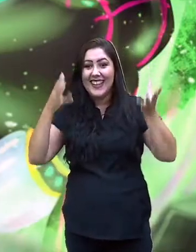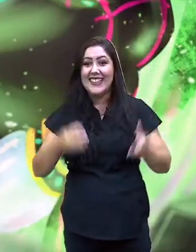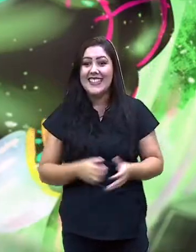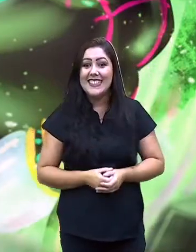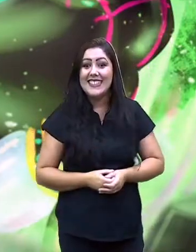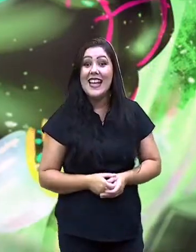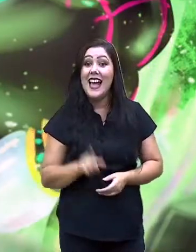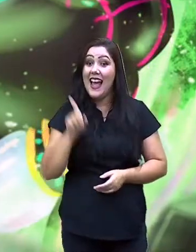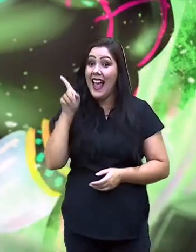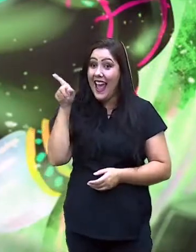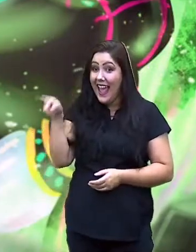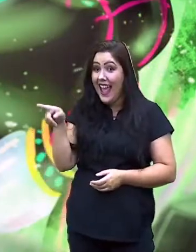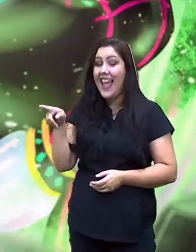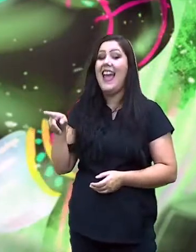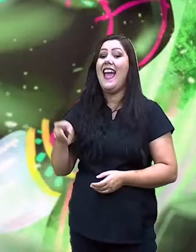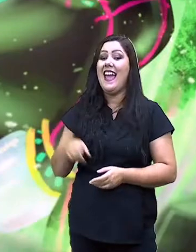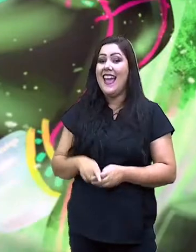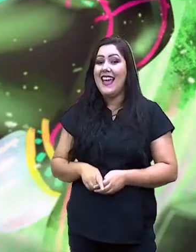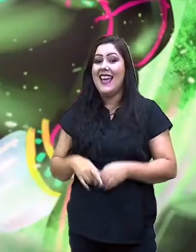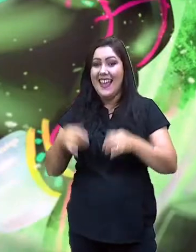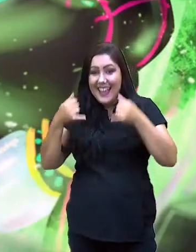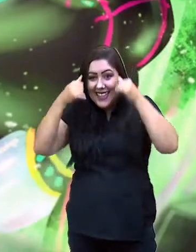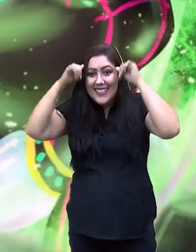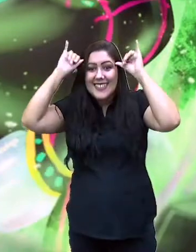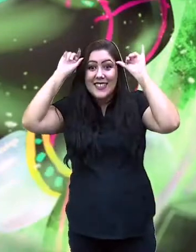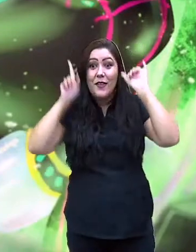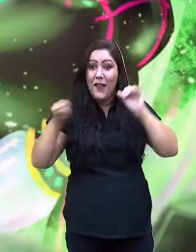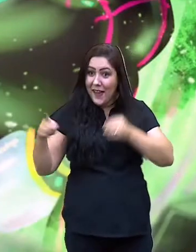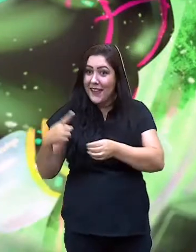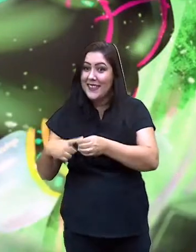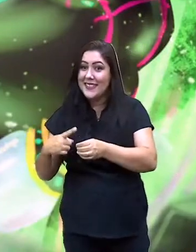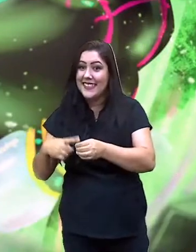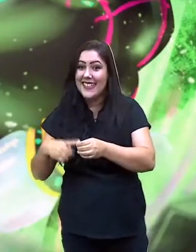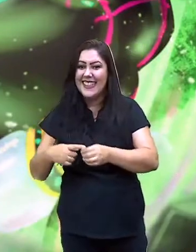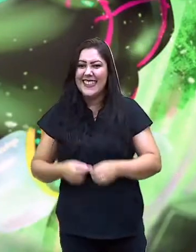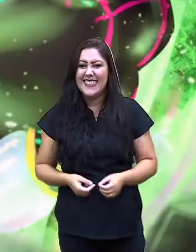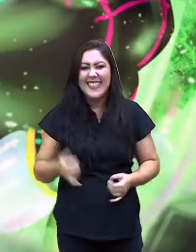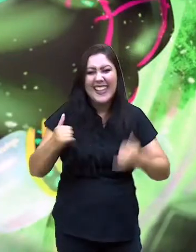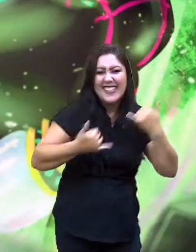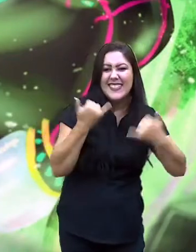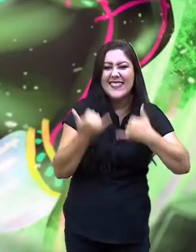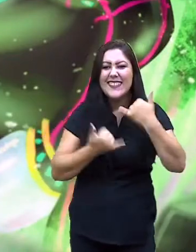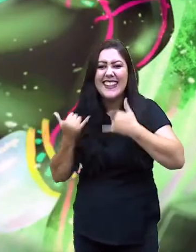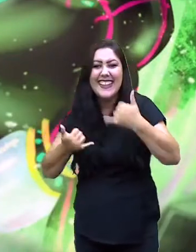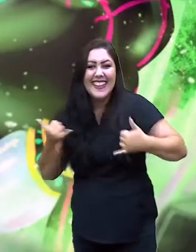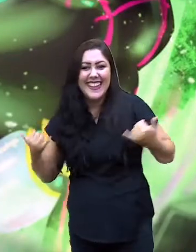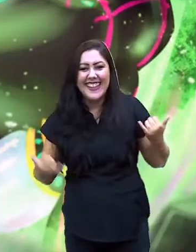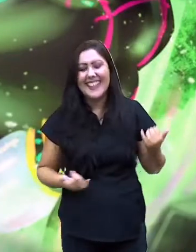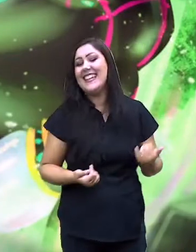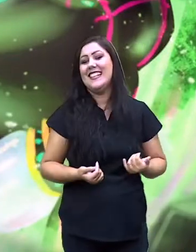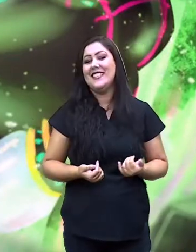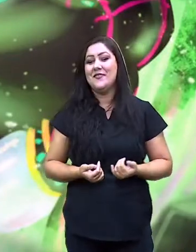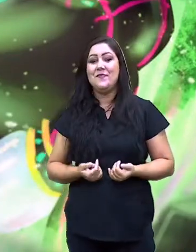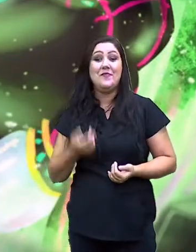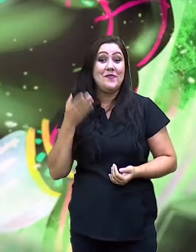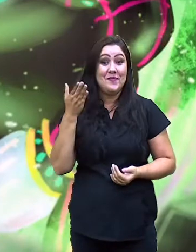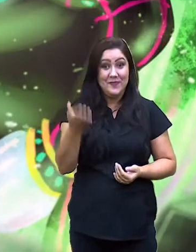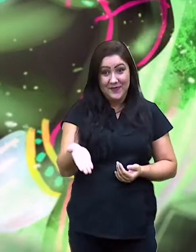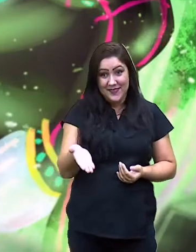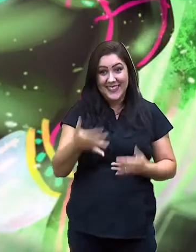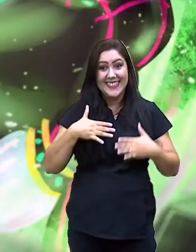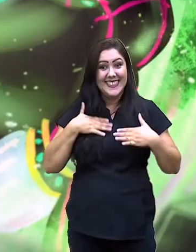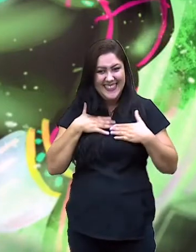a São Geraldo da Perade então vamos brincar vamos brincar aí na sala vocês gostaram dessa aula